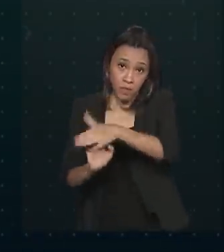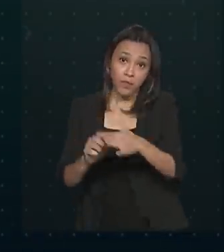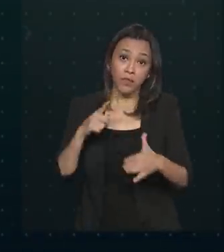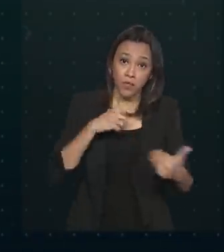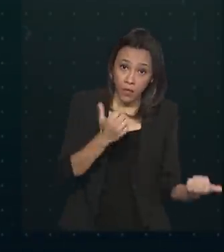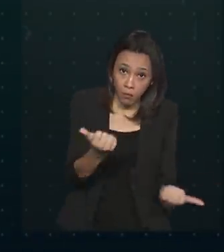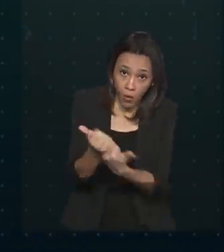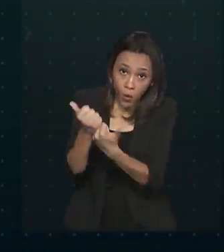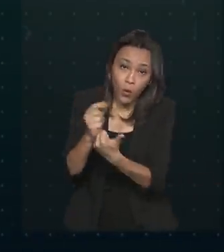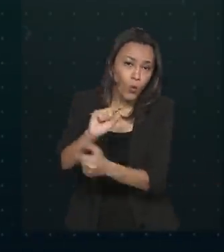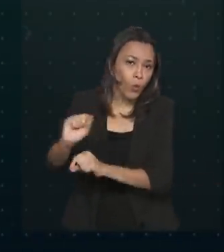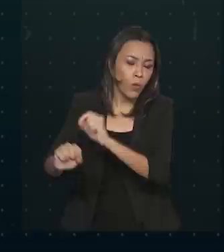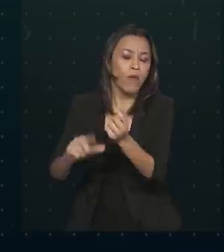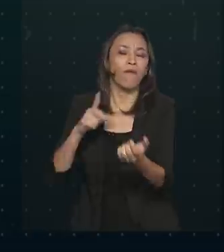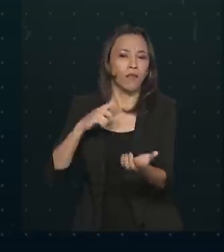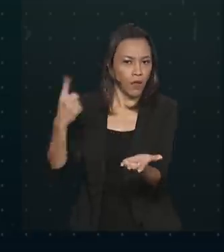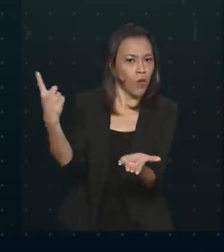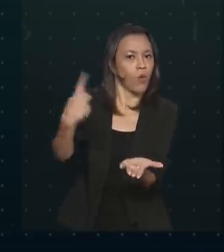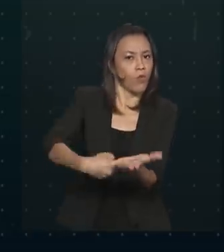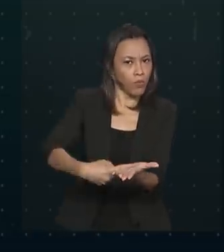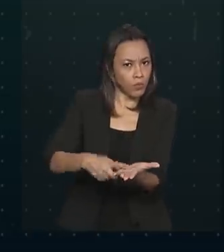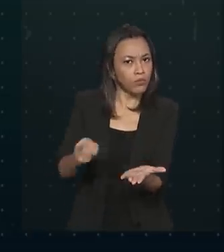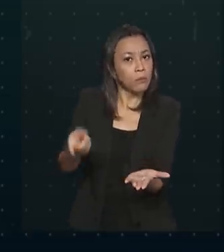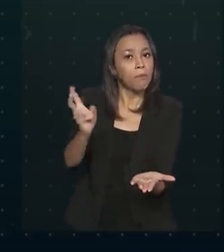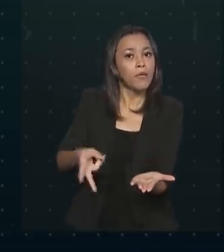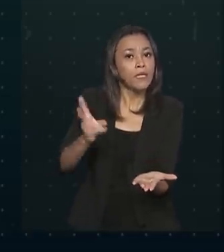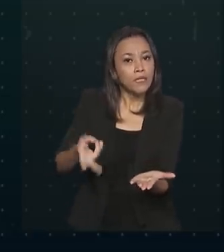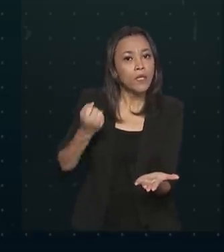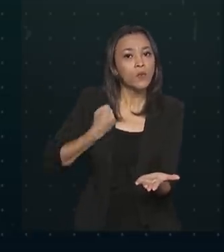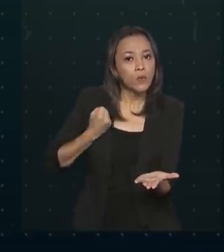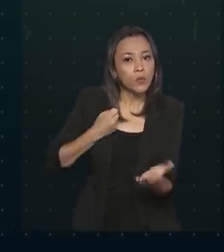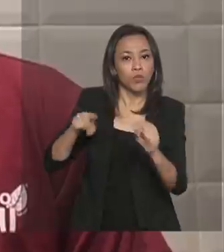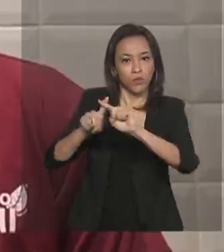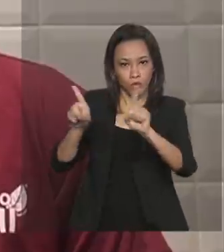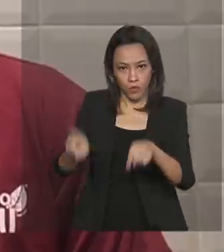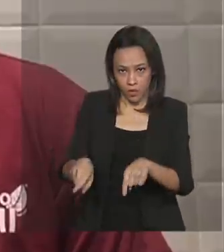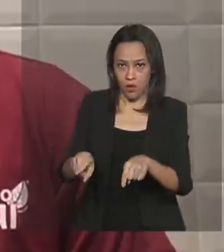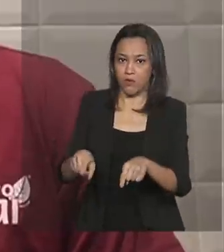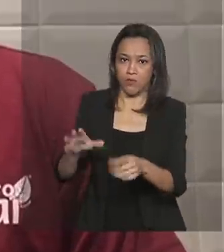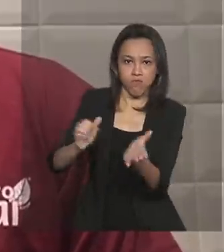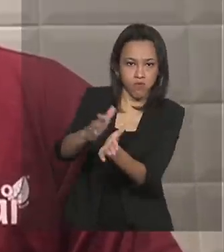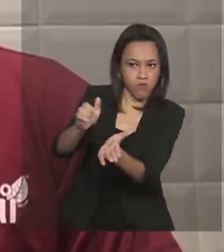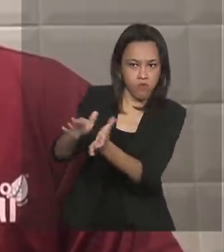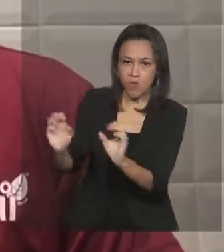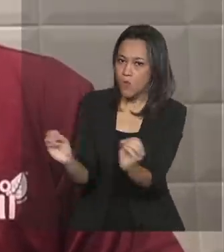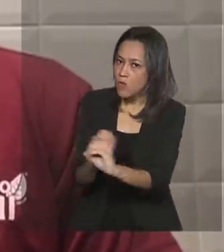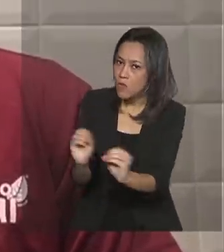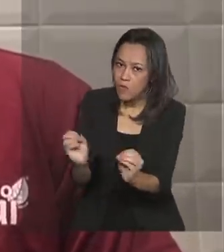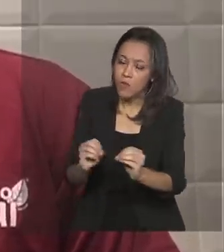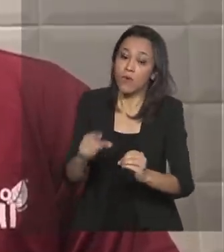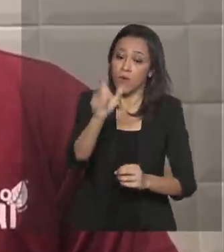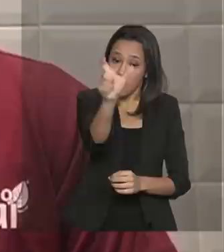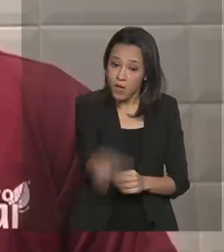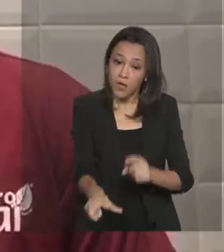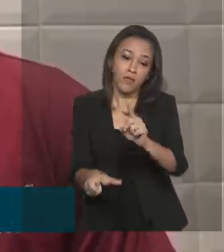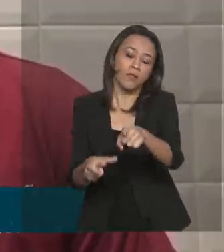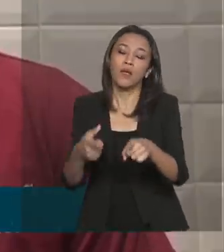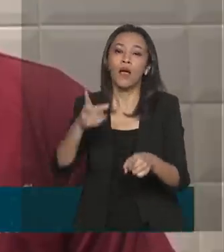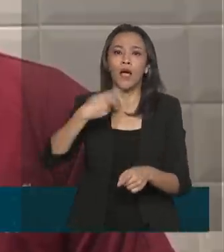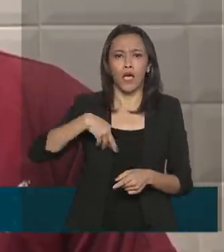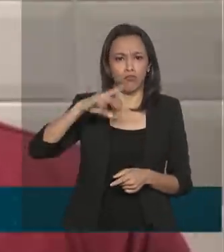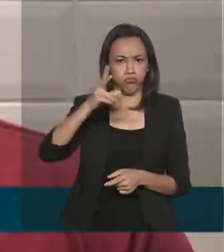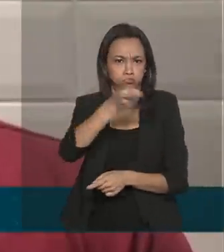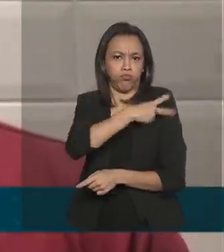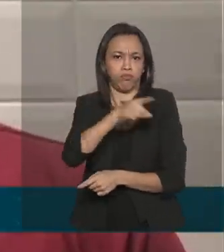assumirão o compromisso de preservar o número de funcionários. Igor é dono de uma loja de açaí em Brasília.